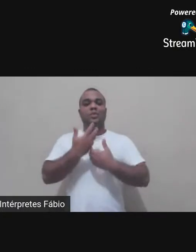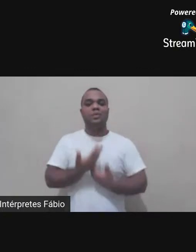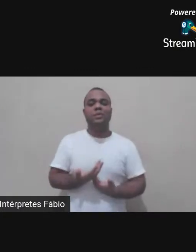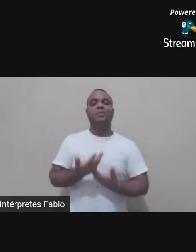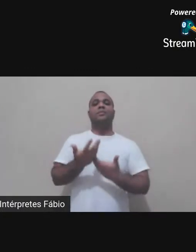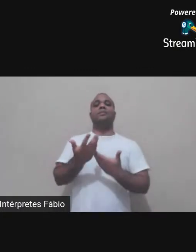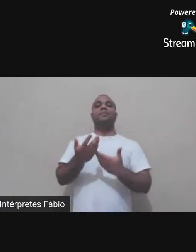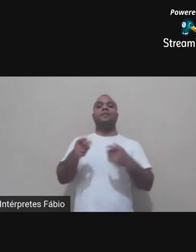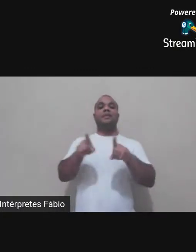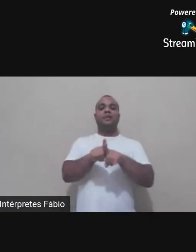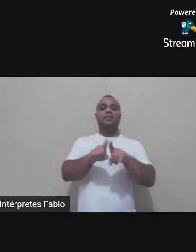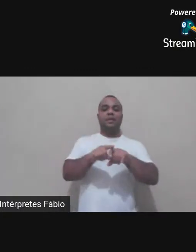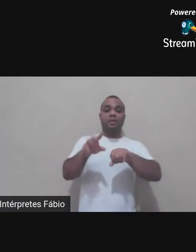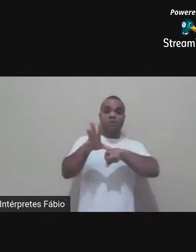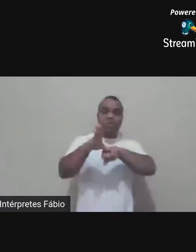isso